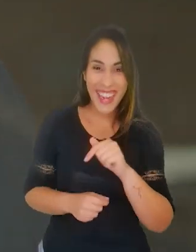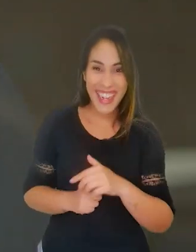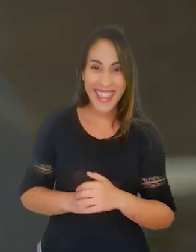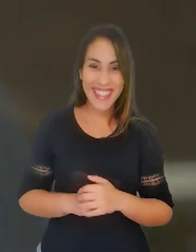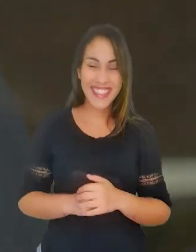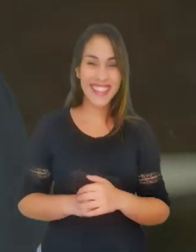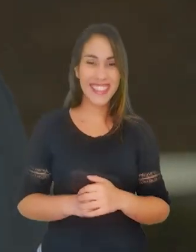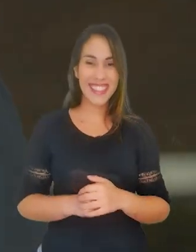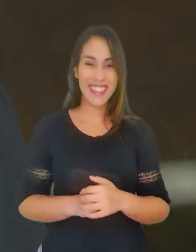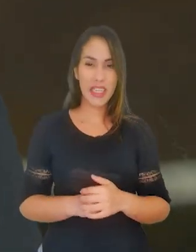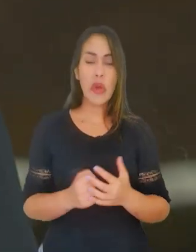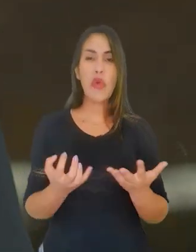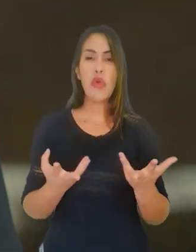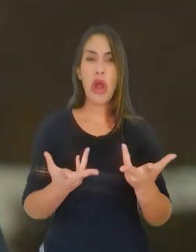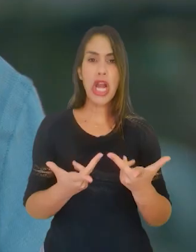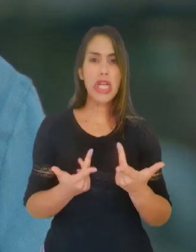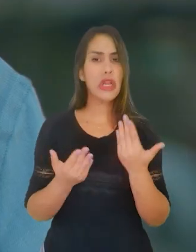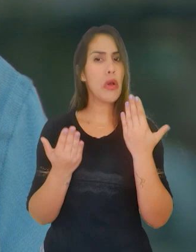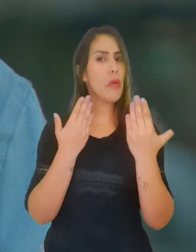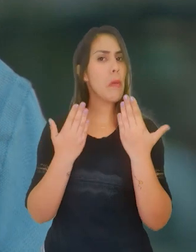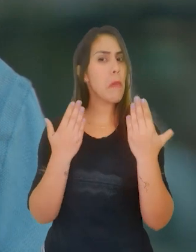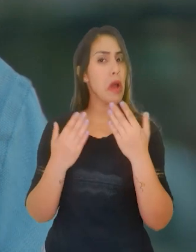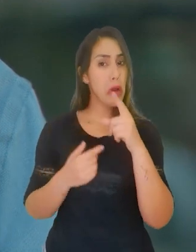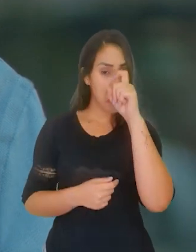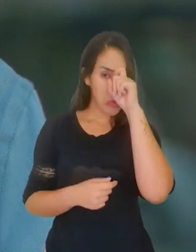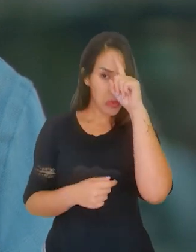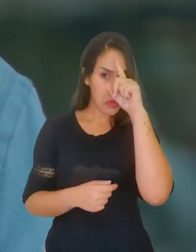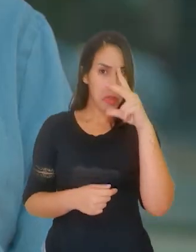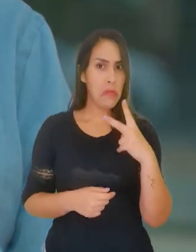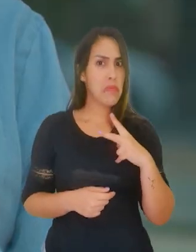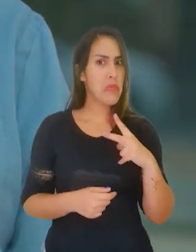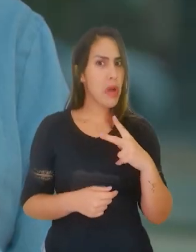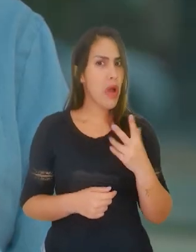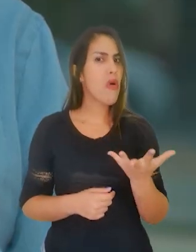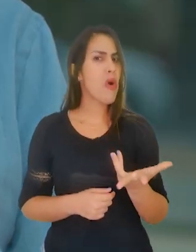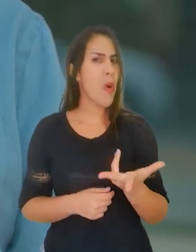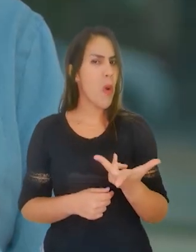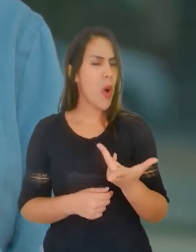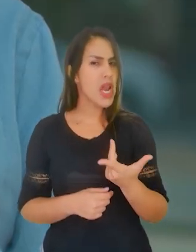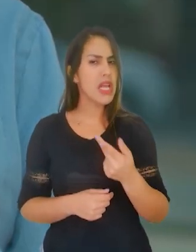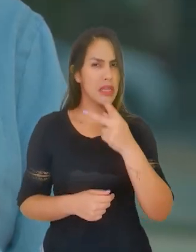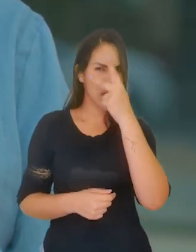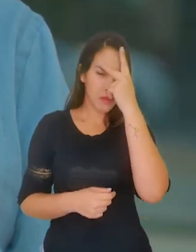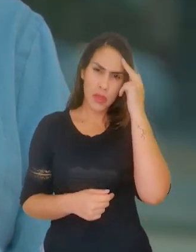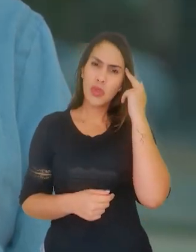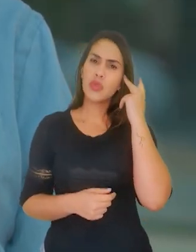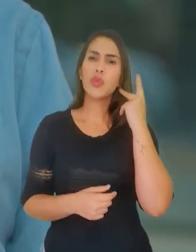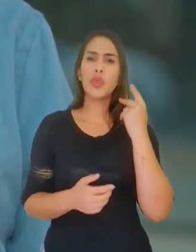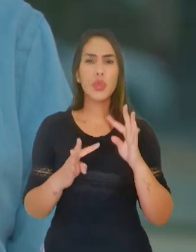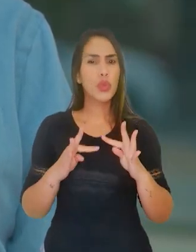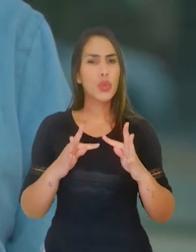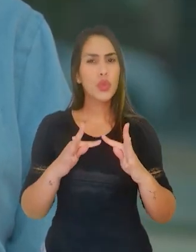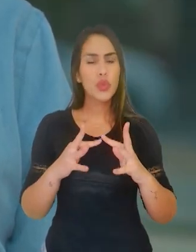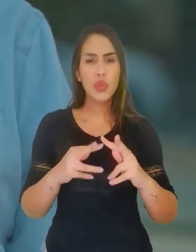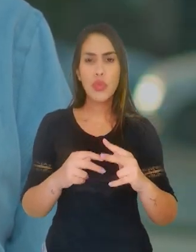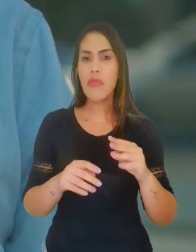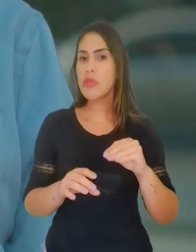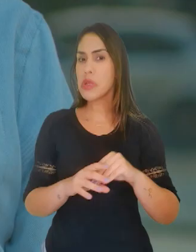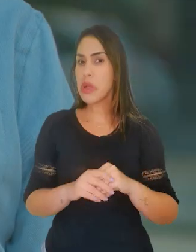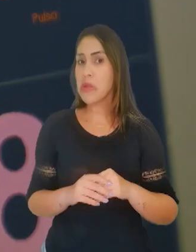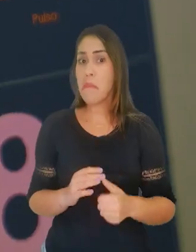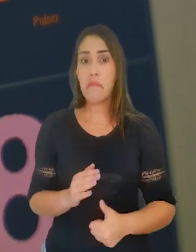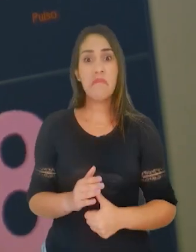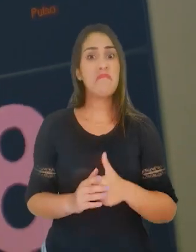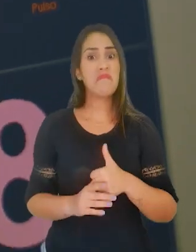João Luiz? Em qualidade eu comparo com um hospital particular. E acho que a qualidade do atendimento, de tudo que eu